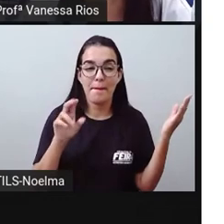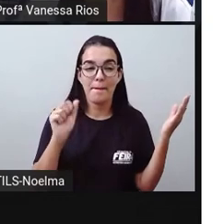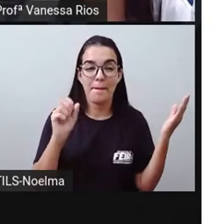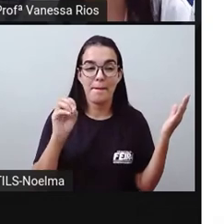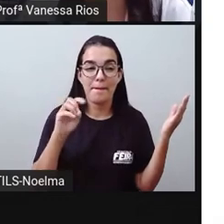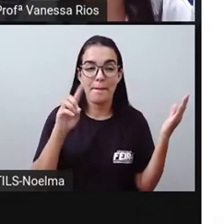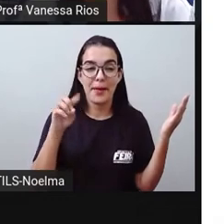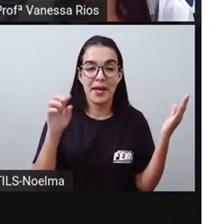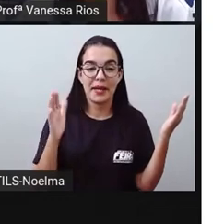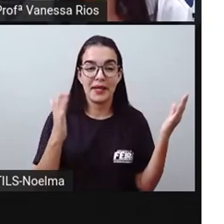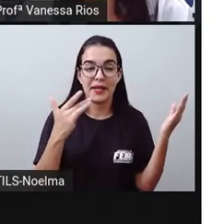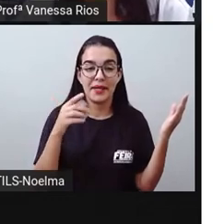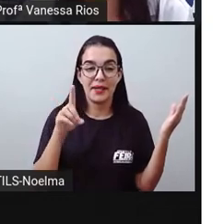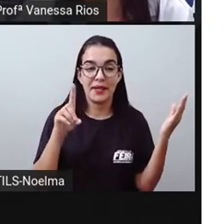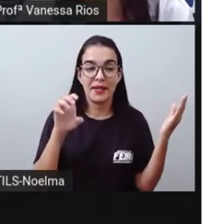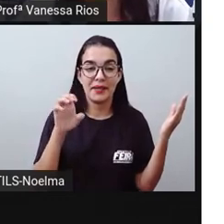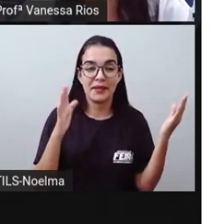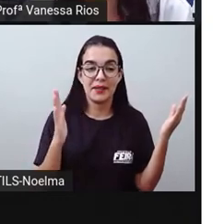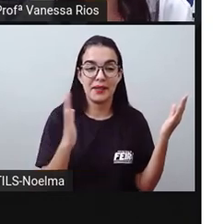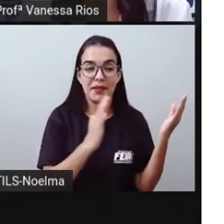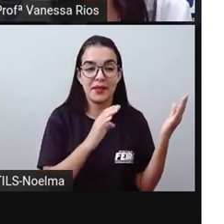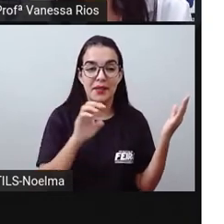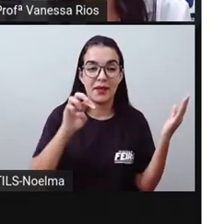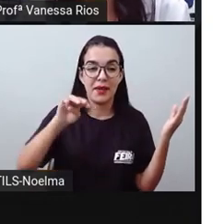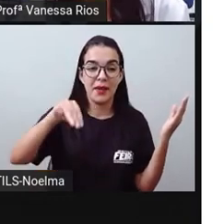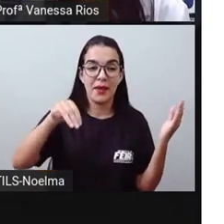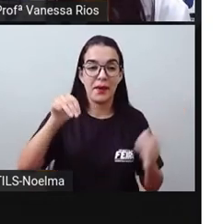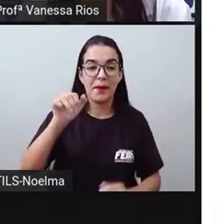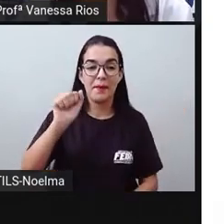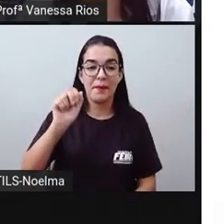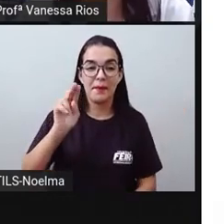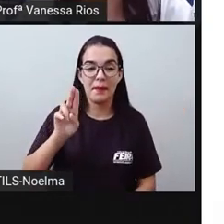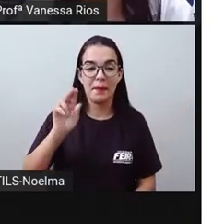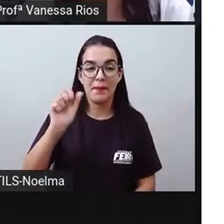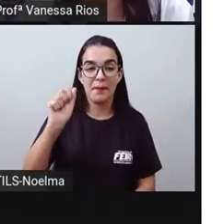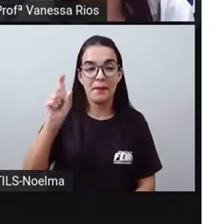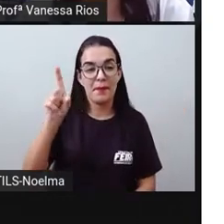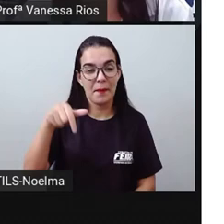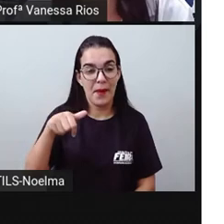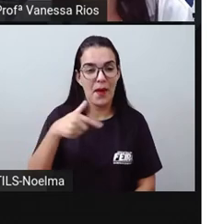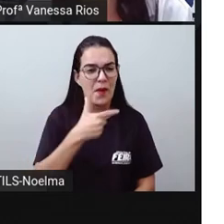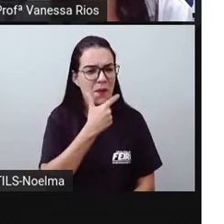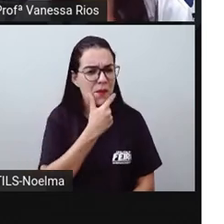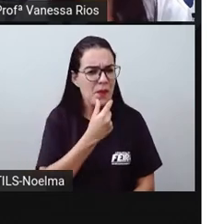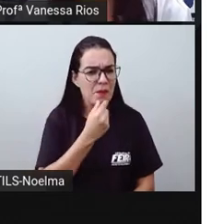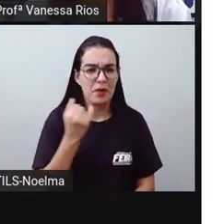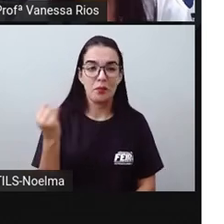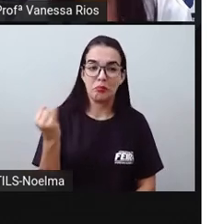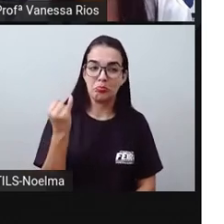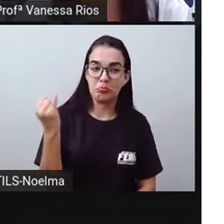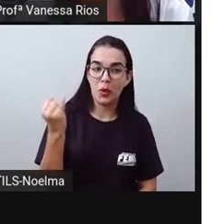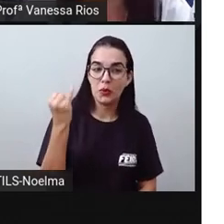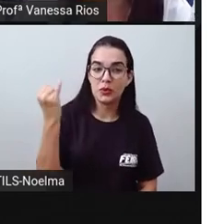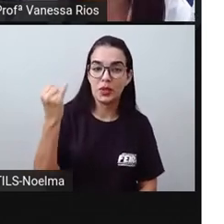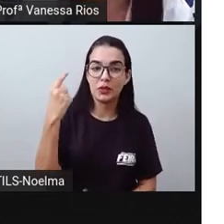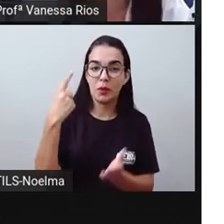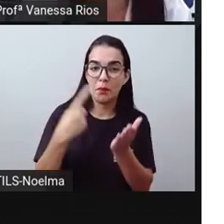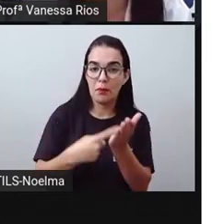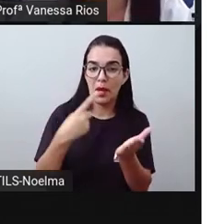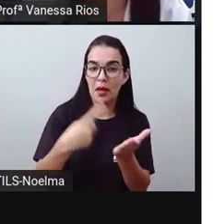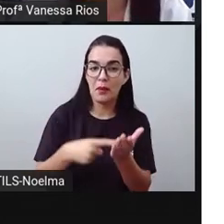que introduziu uma construção tão importante para a história e o desenvolvimento do nosso país?